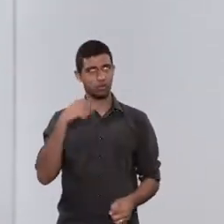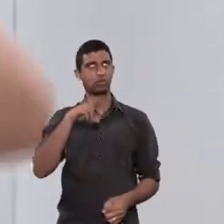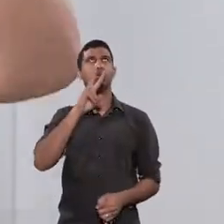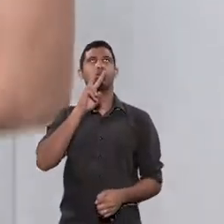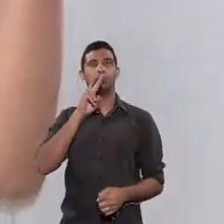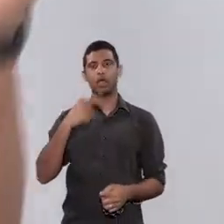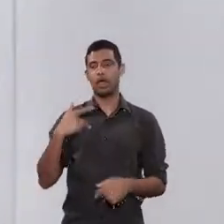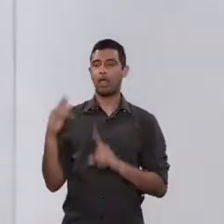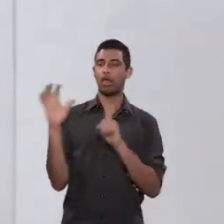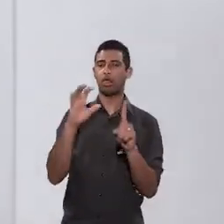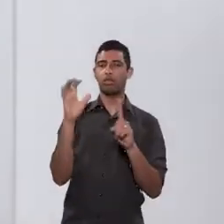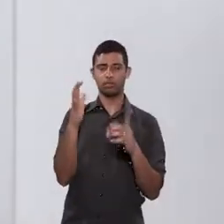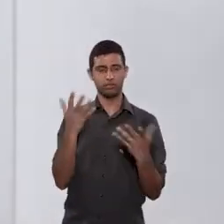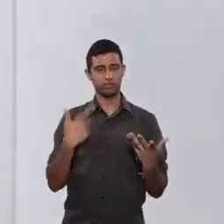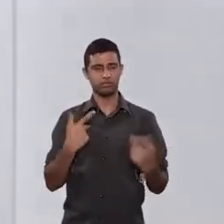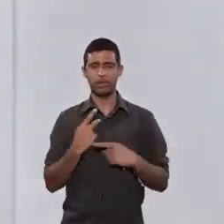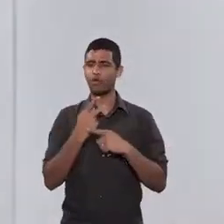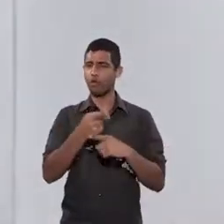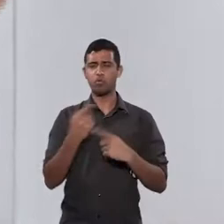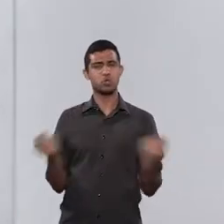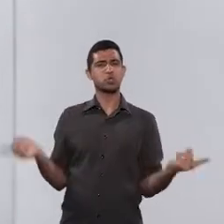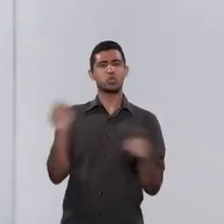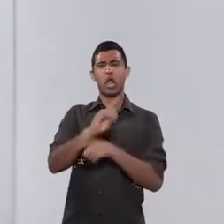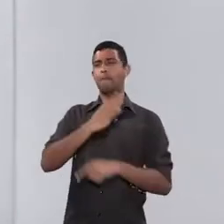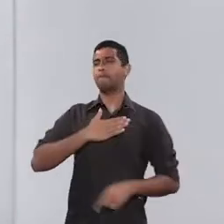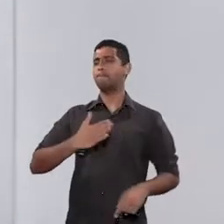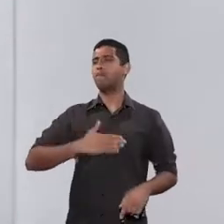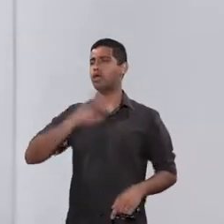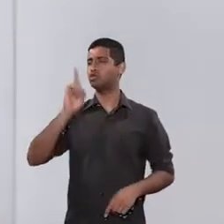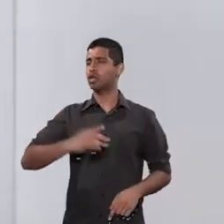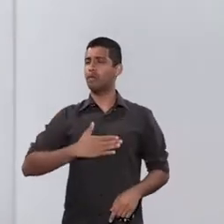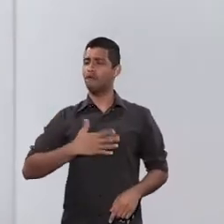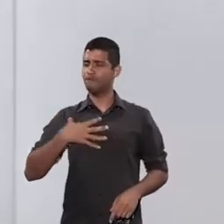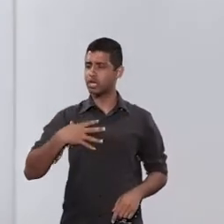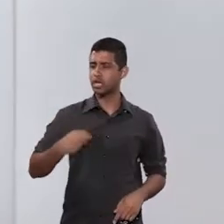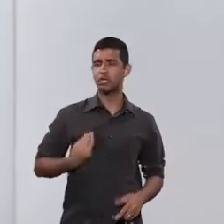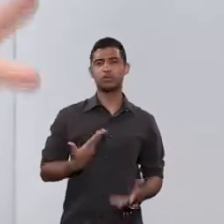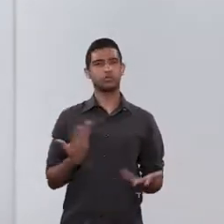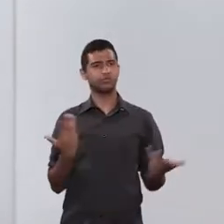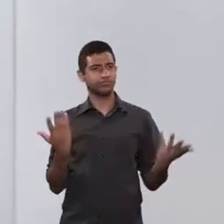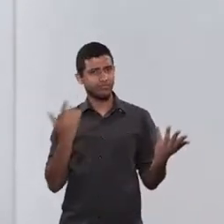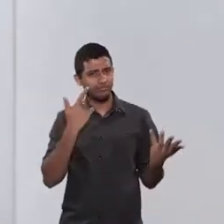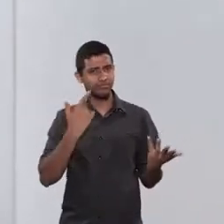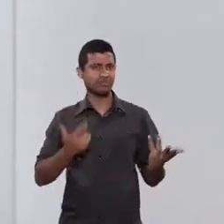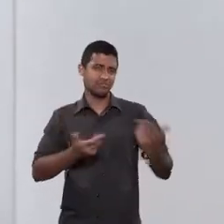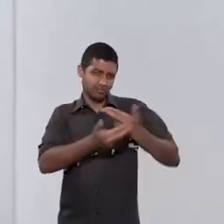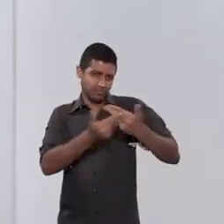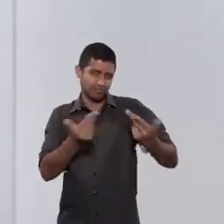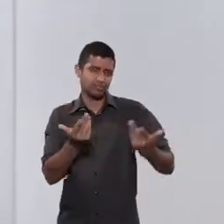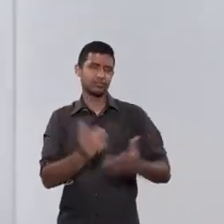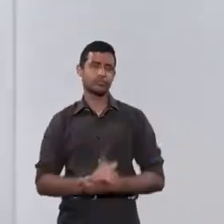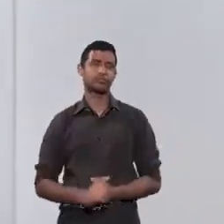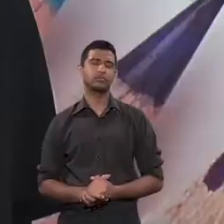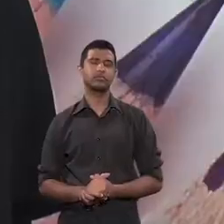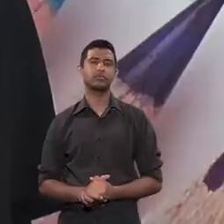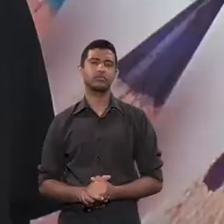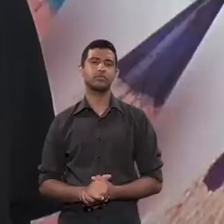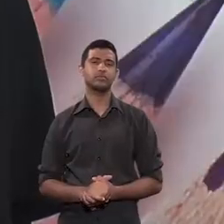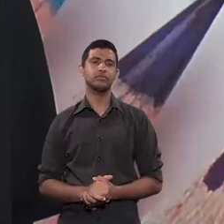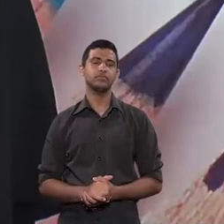olho para mim alienação parental, vou buscar, vou inverter essa guarda, vou tirar, vou, enfim. Então, a lei